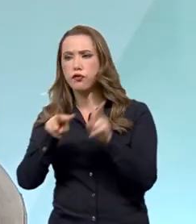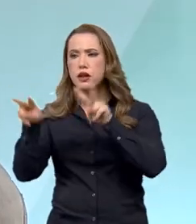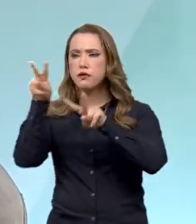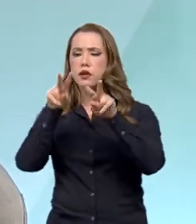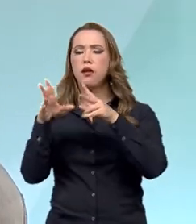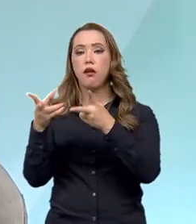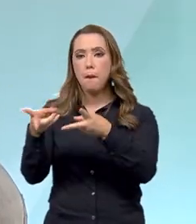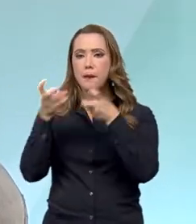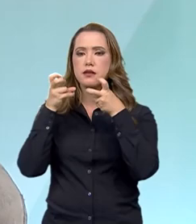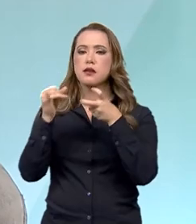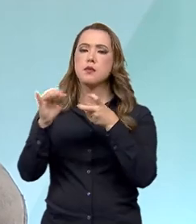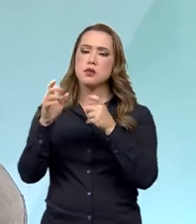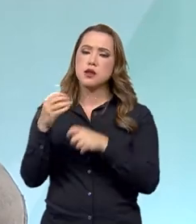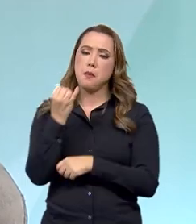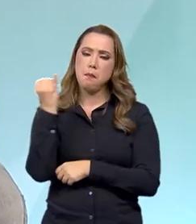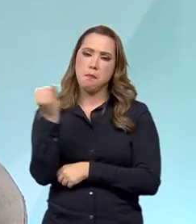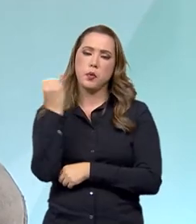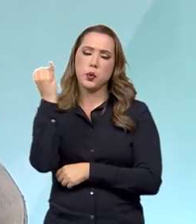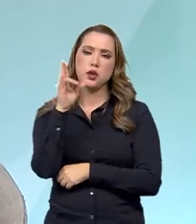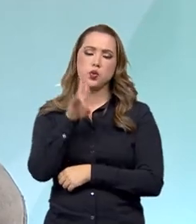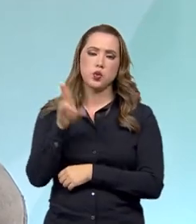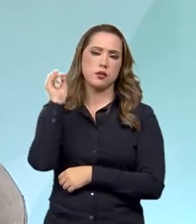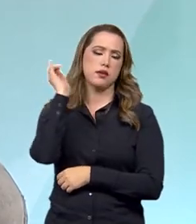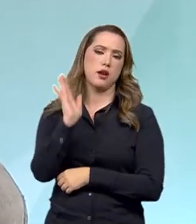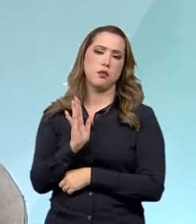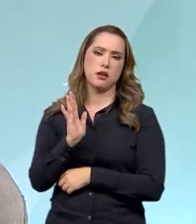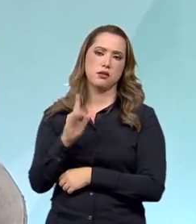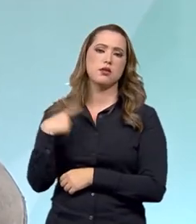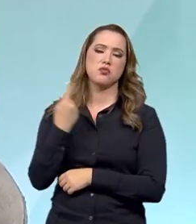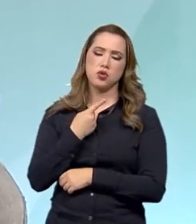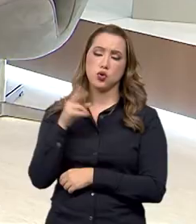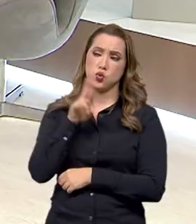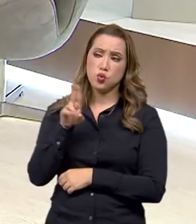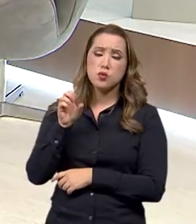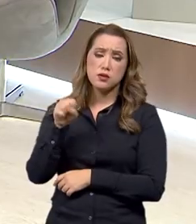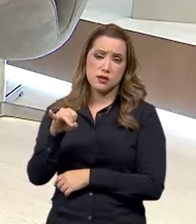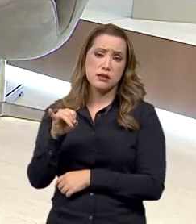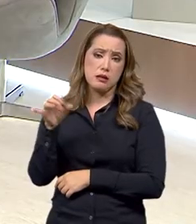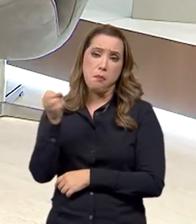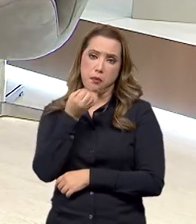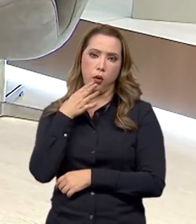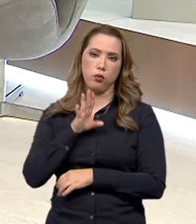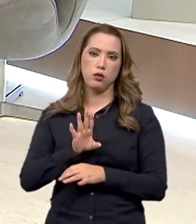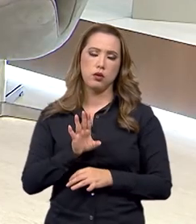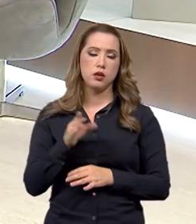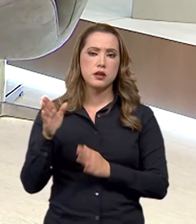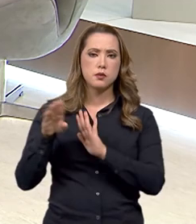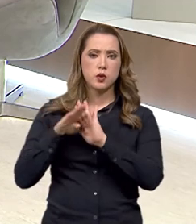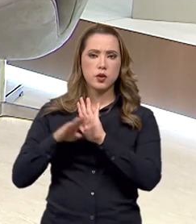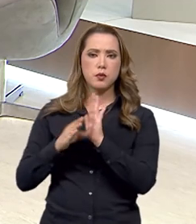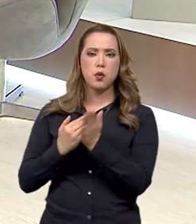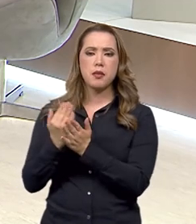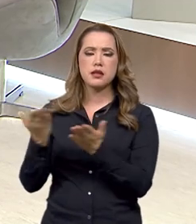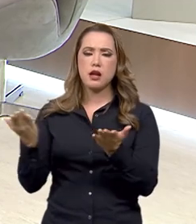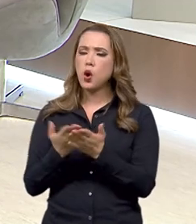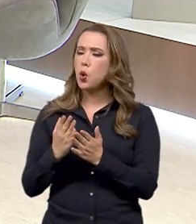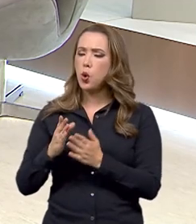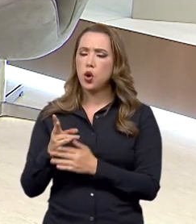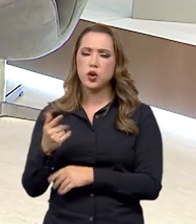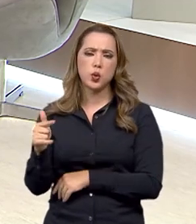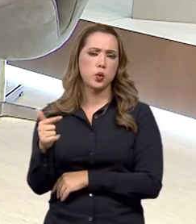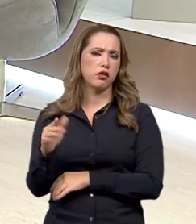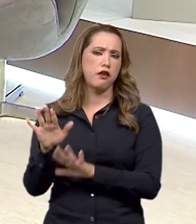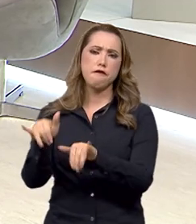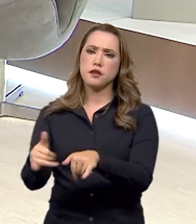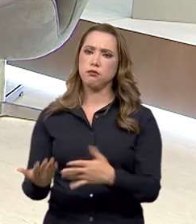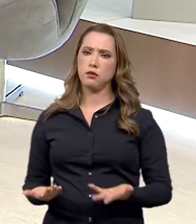verificar o que está sendo implementado com as novas tecnologias e vamos incorporar esse programa. Esse programa inicia agora e não para mais. Ele é